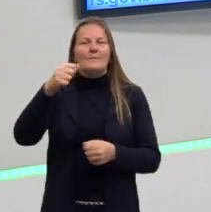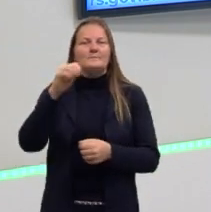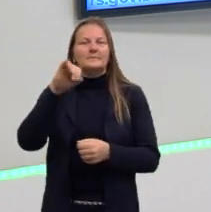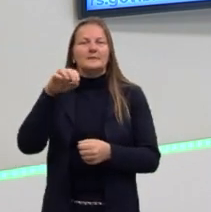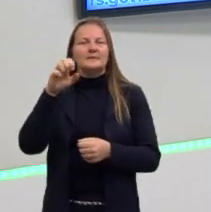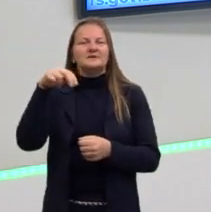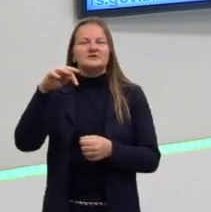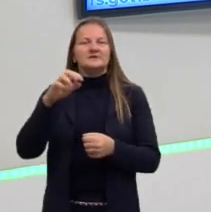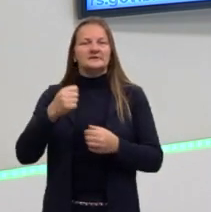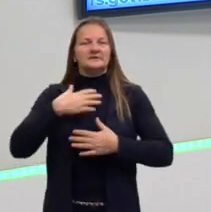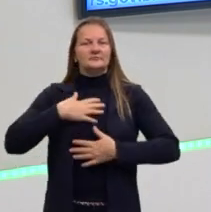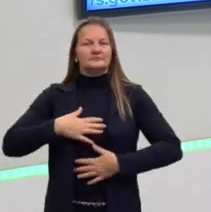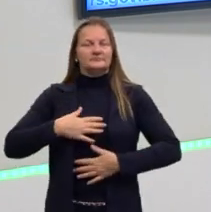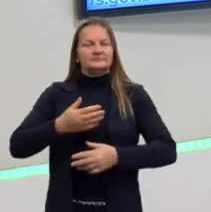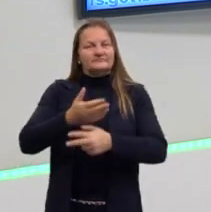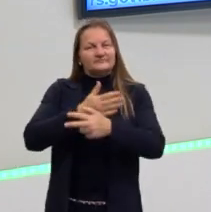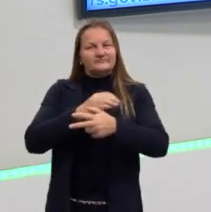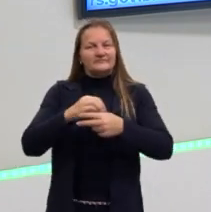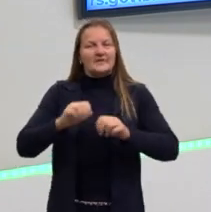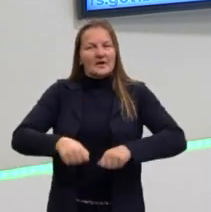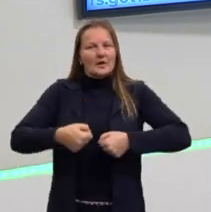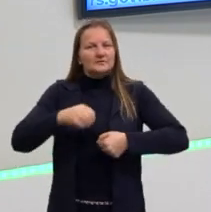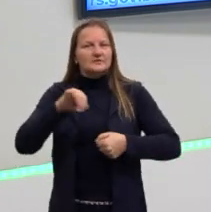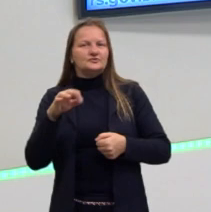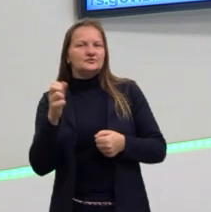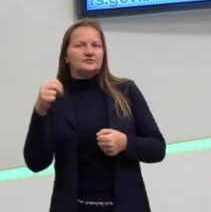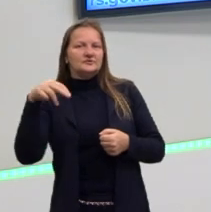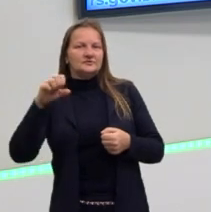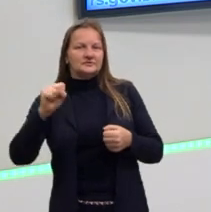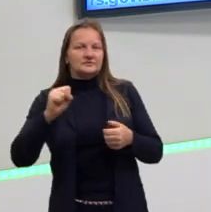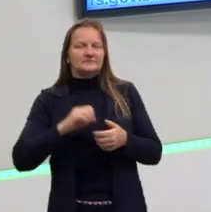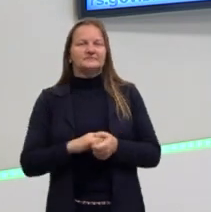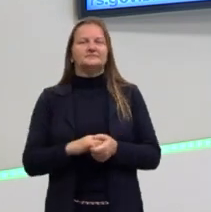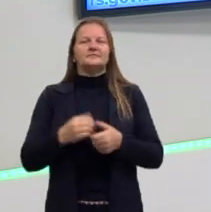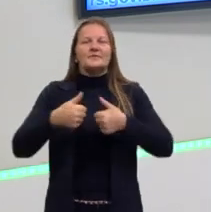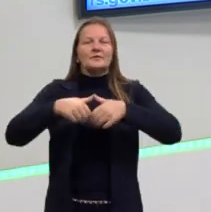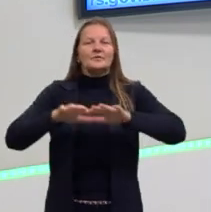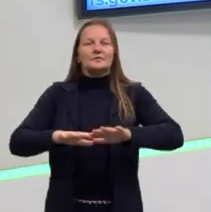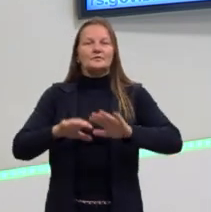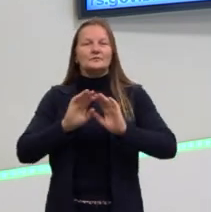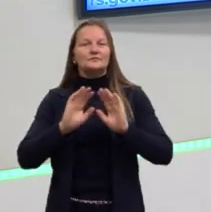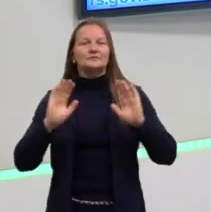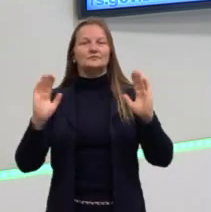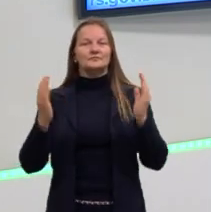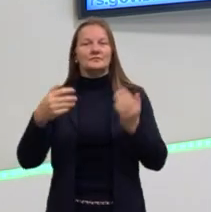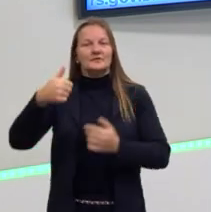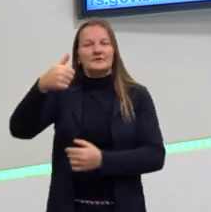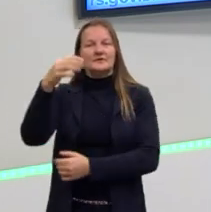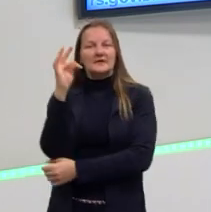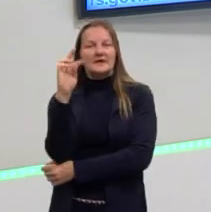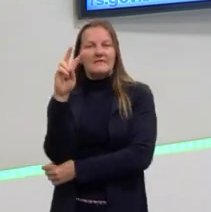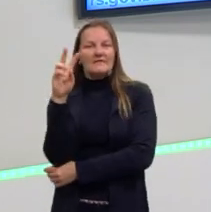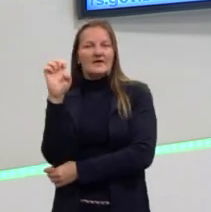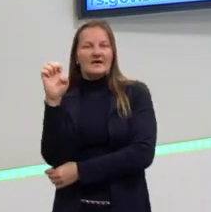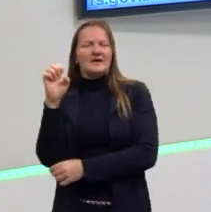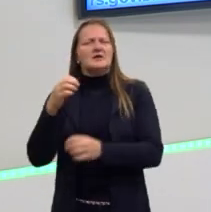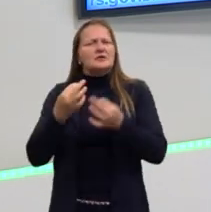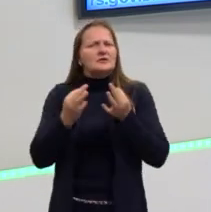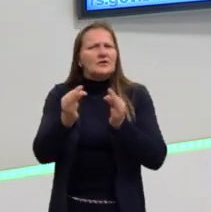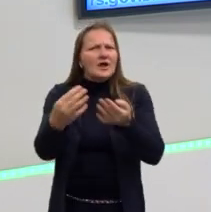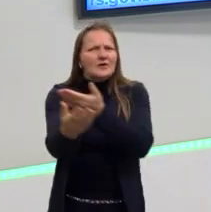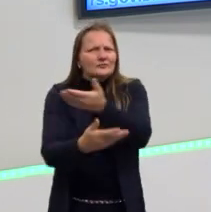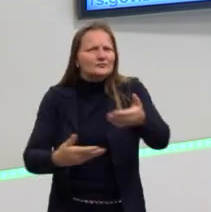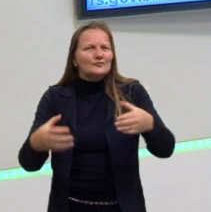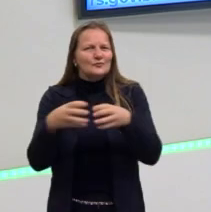do projeto Pré-Enem e uma calça jeans. Estou aqui no estúdio da TVE, com toda a equipe técnica,